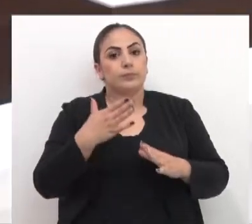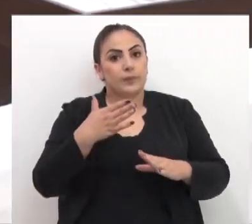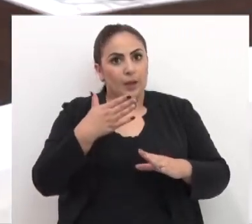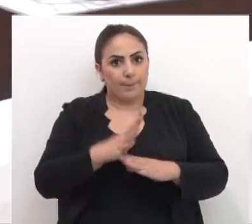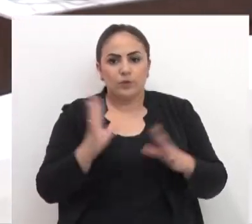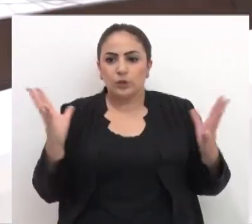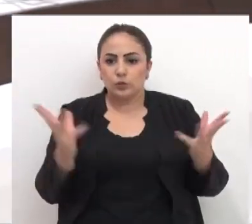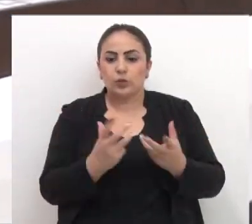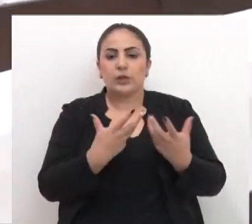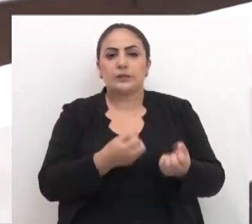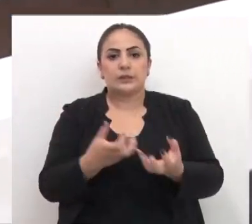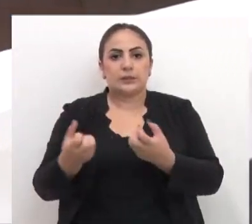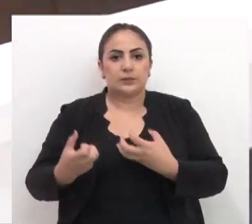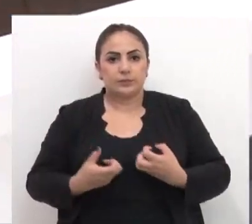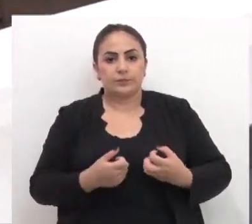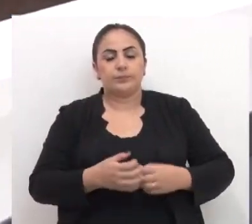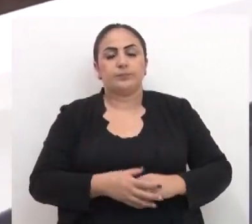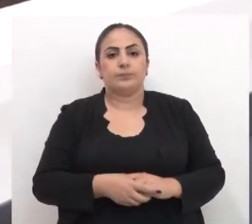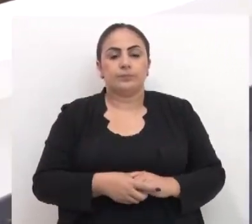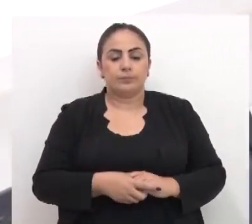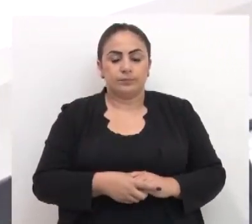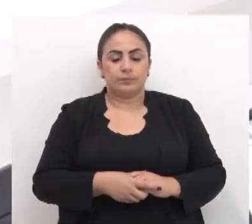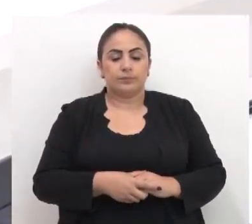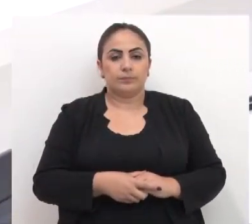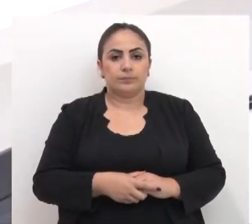Aprovado por anonimidades presentes.